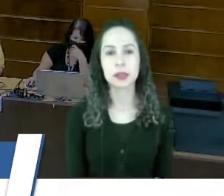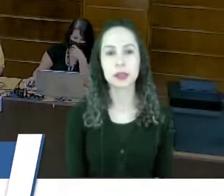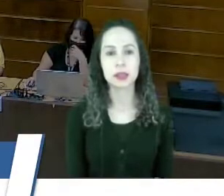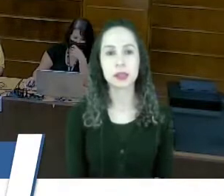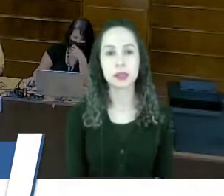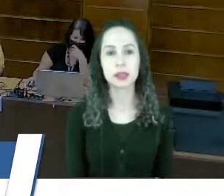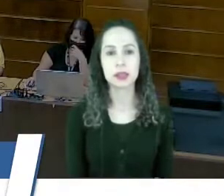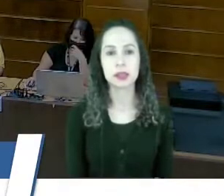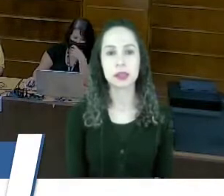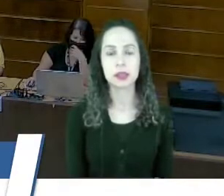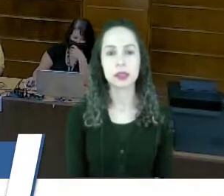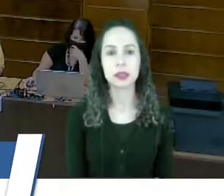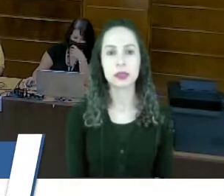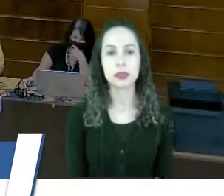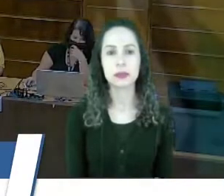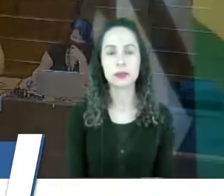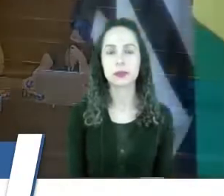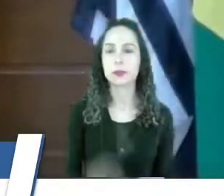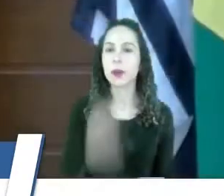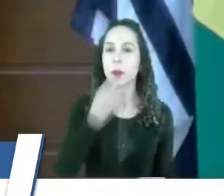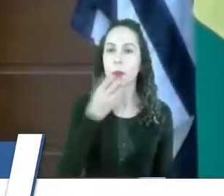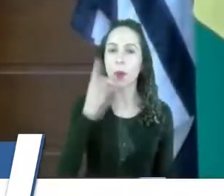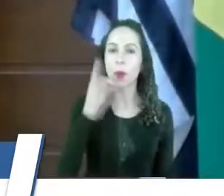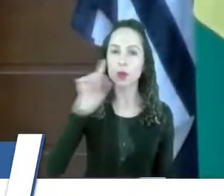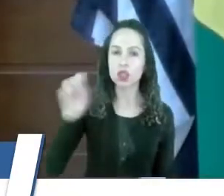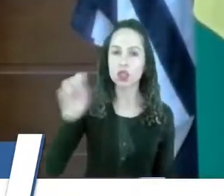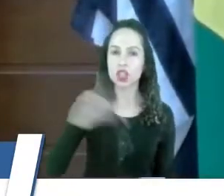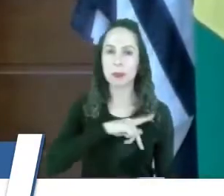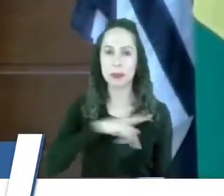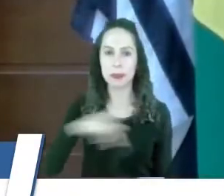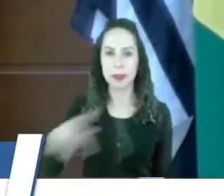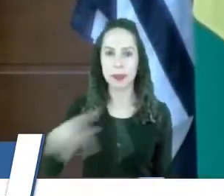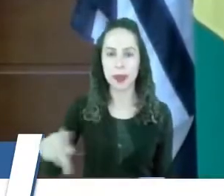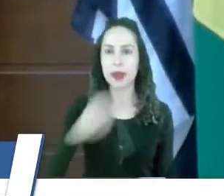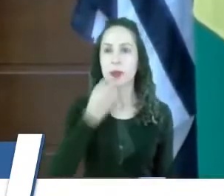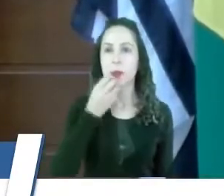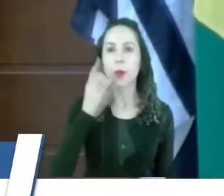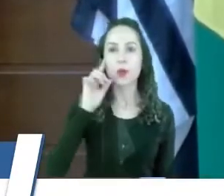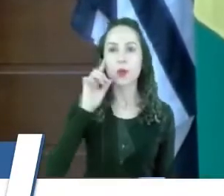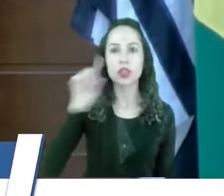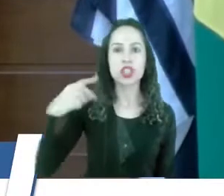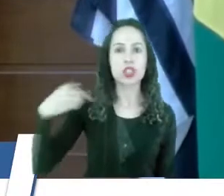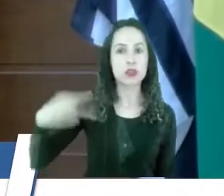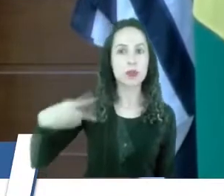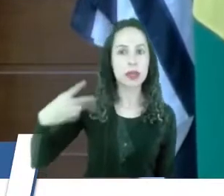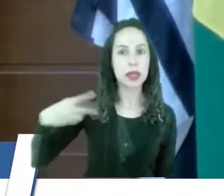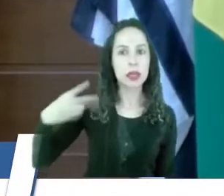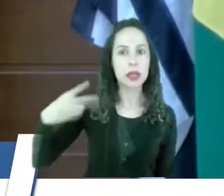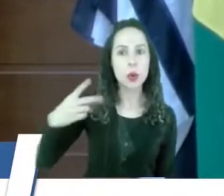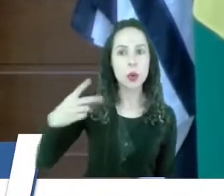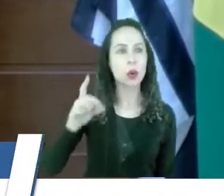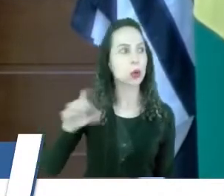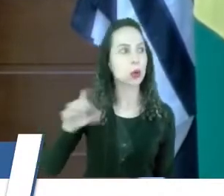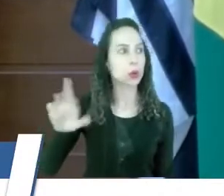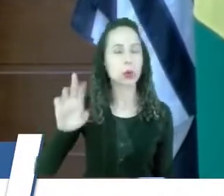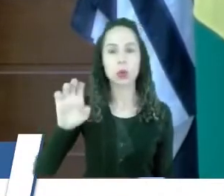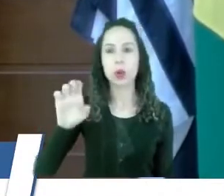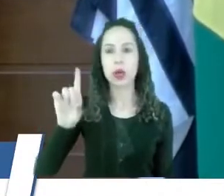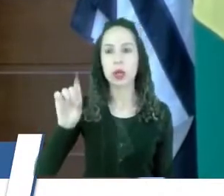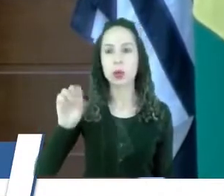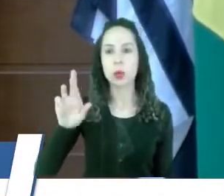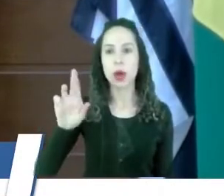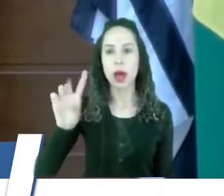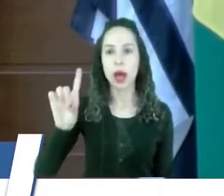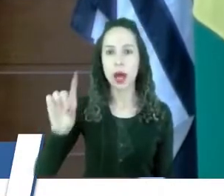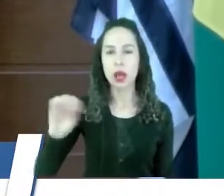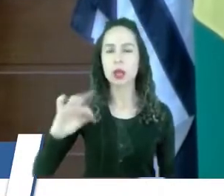Bom dia, presidente. Bom dia, vereadores, doutor Eduardo e todos